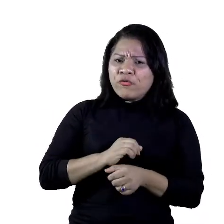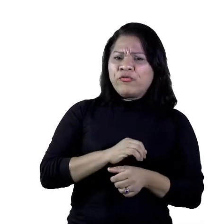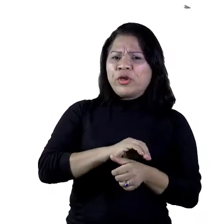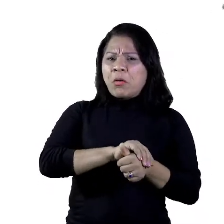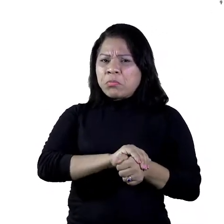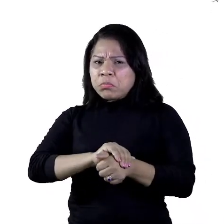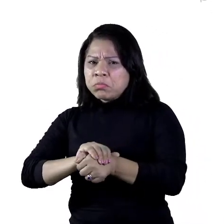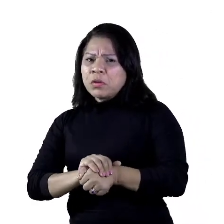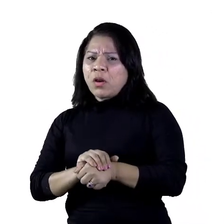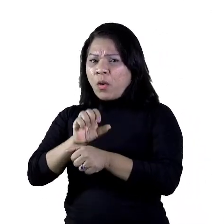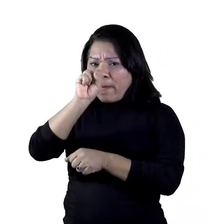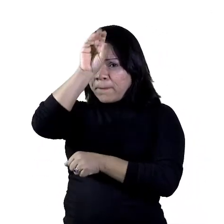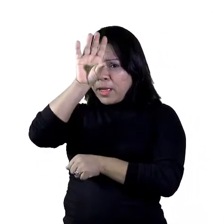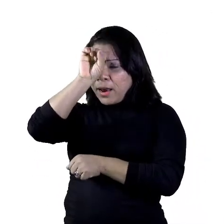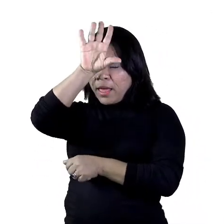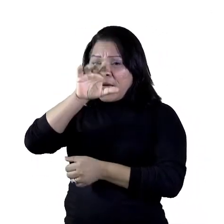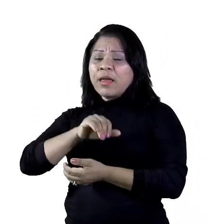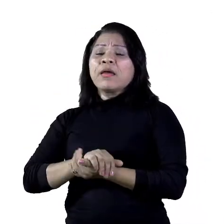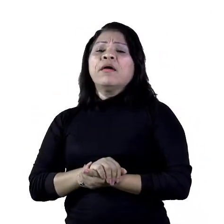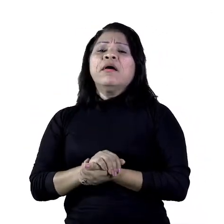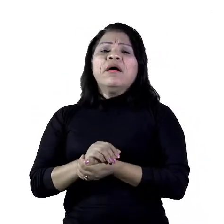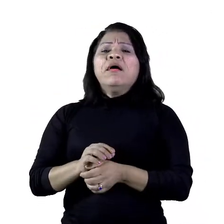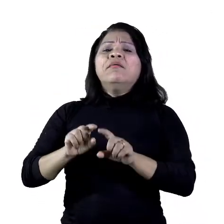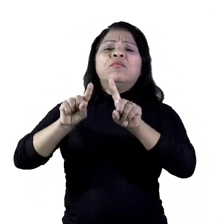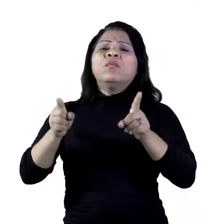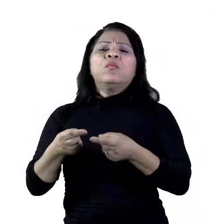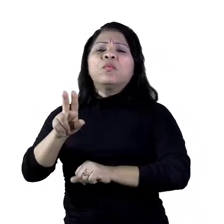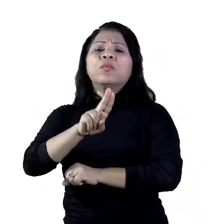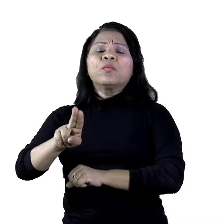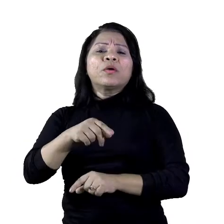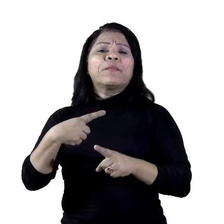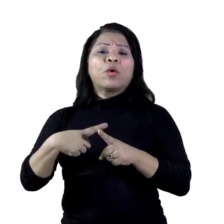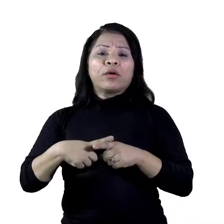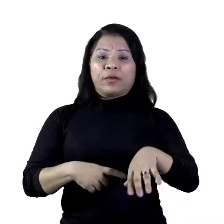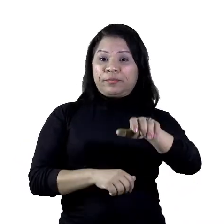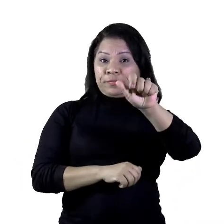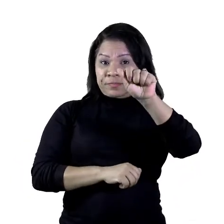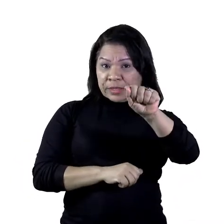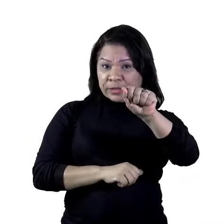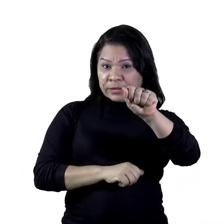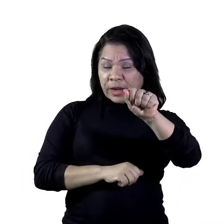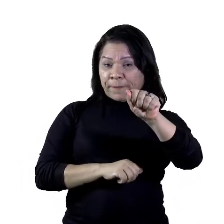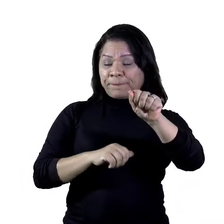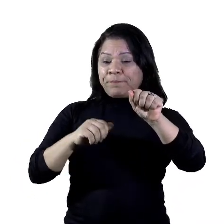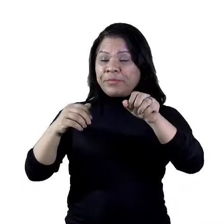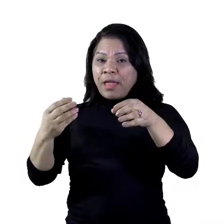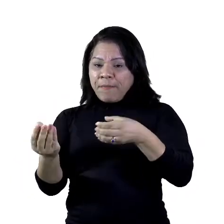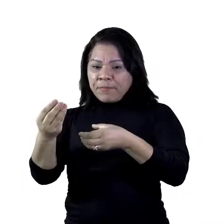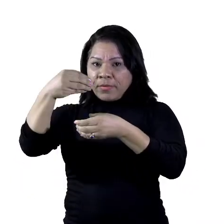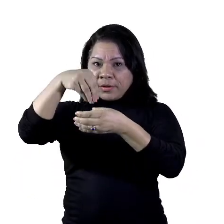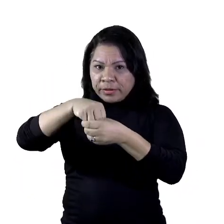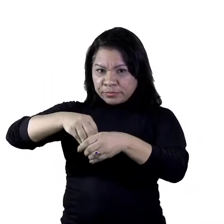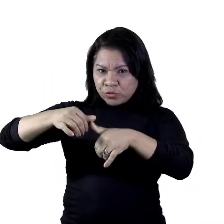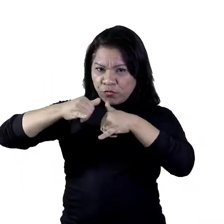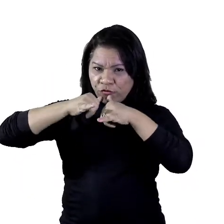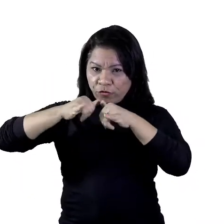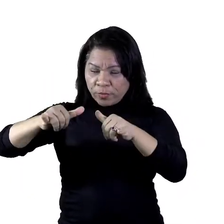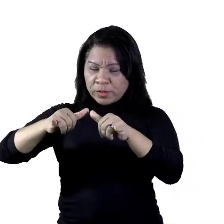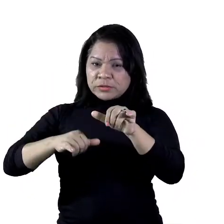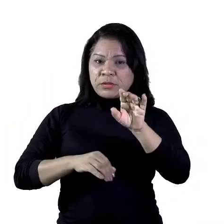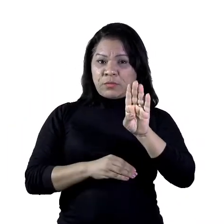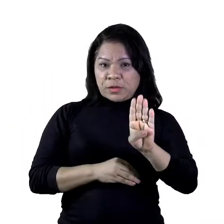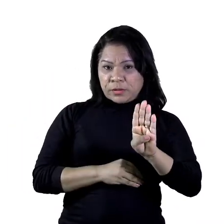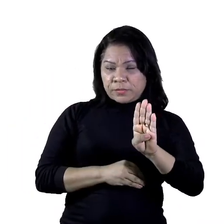parênteses. Então, para que esses parênteses servem? Letra A, acrescentar uma informação, B,